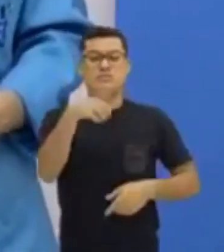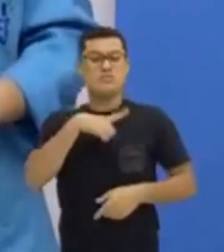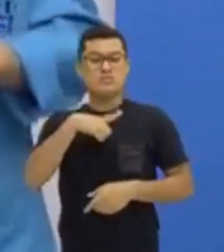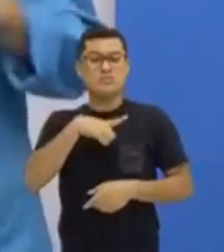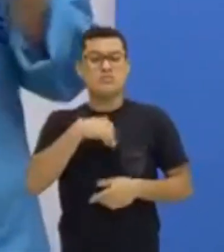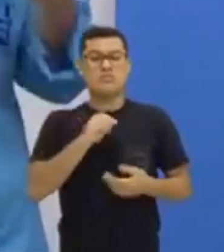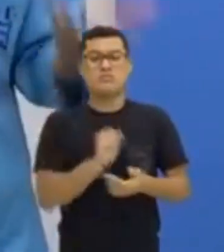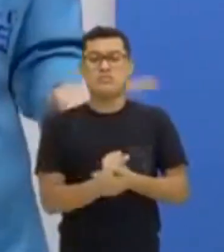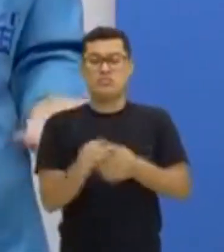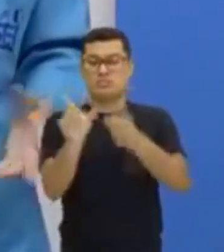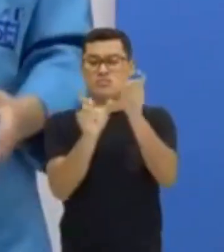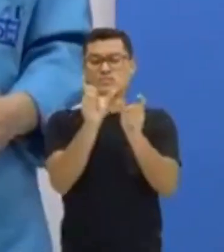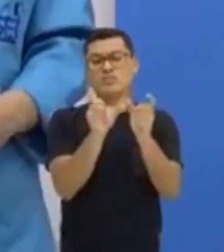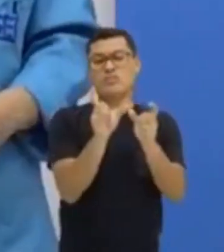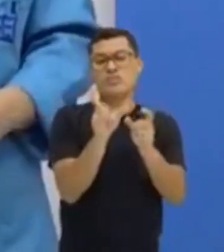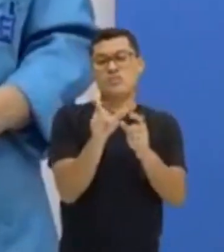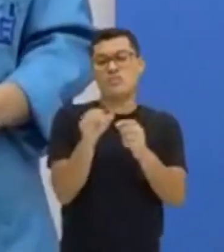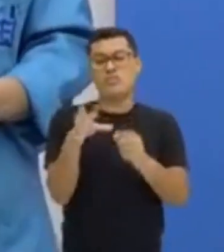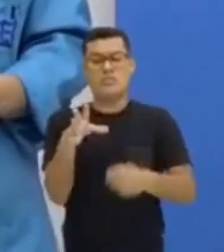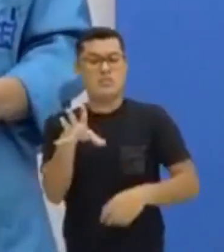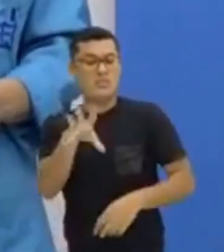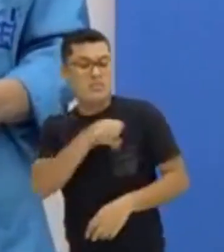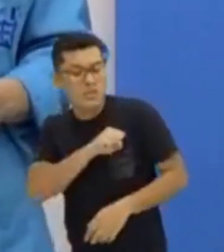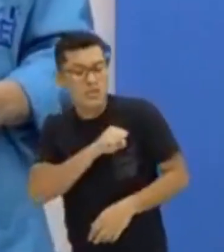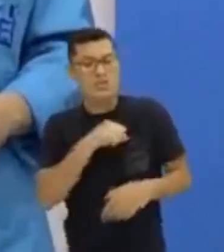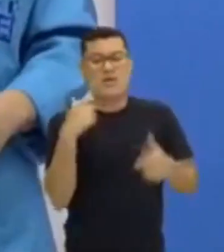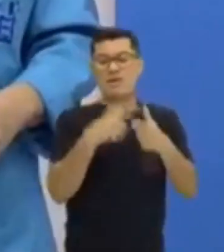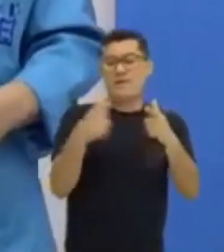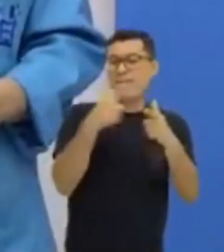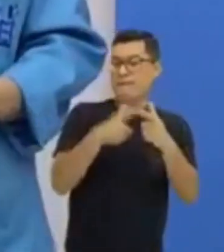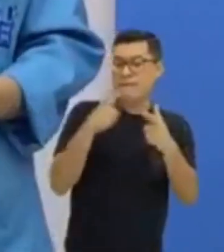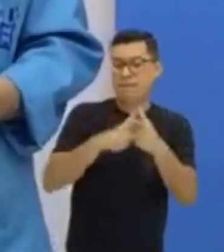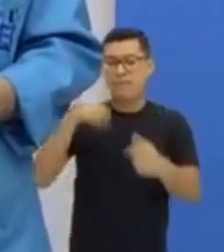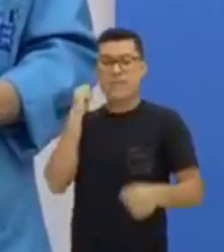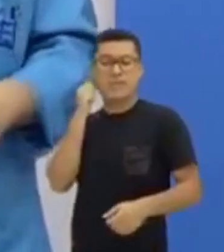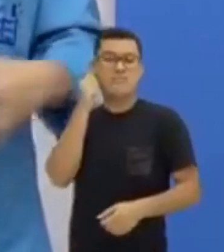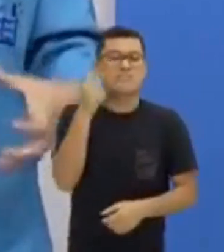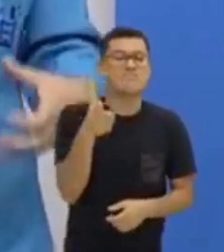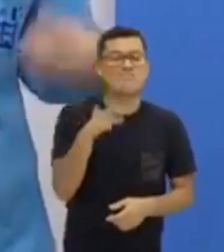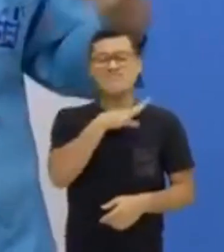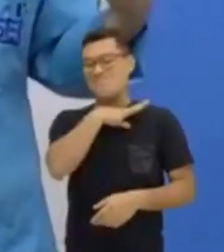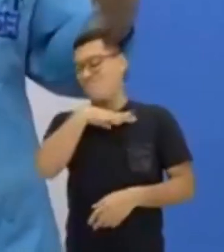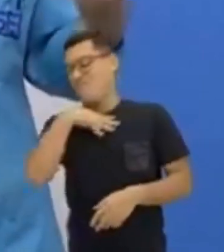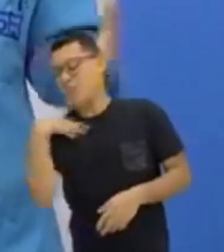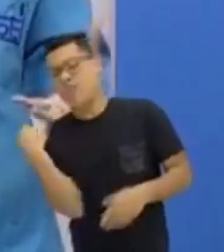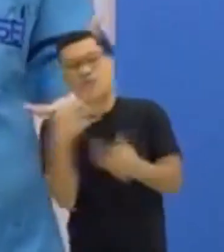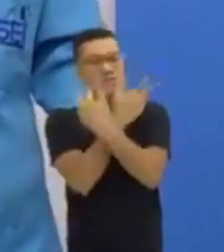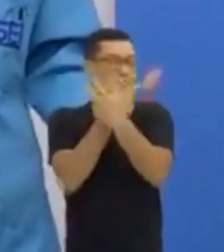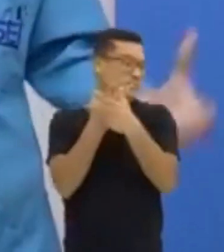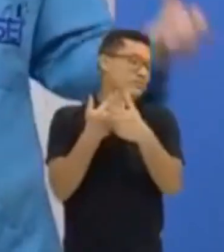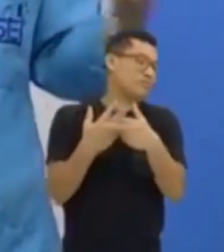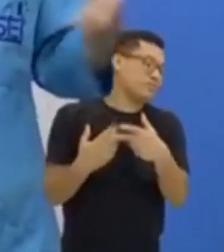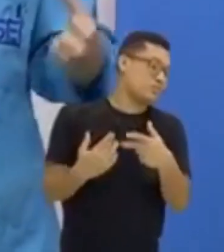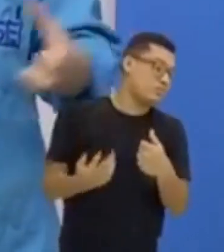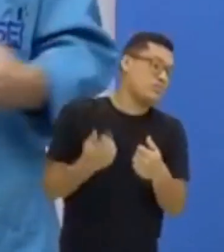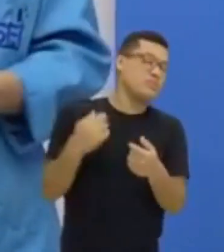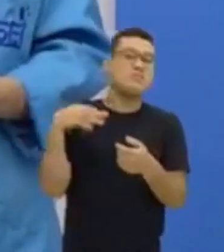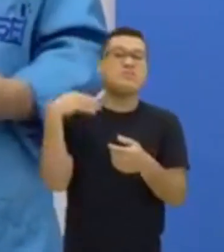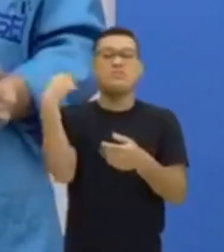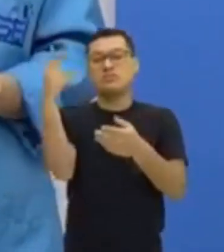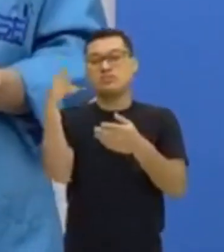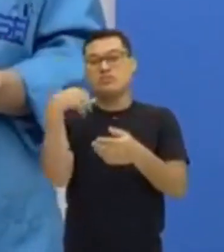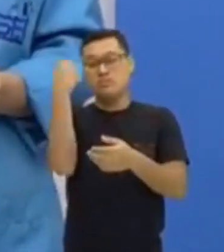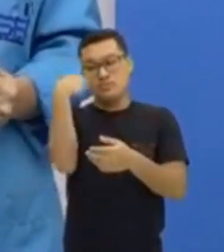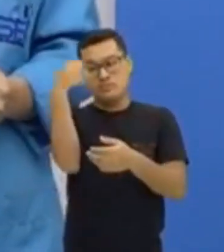dilema, entre o amor, entre a corrupção enfrentada, entre mortes. Então, é um dramaturgo, ele traz um drama